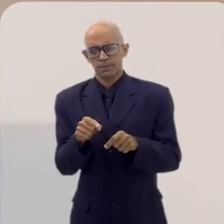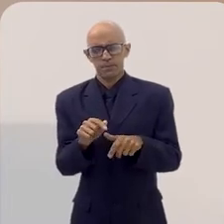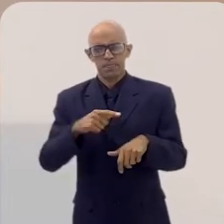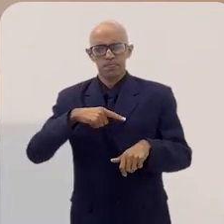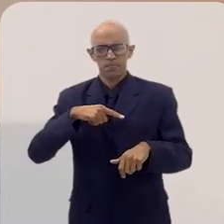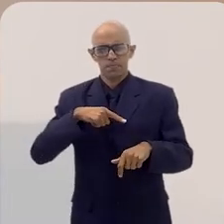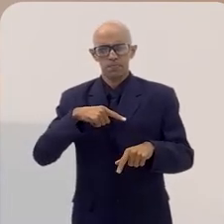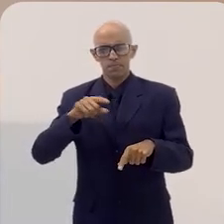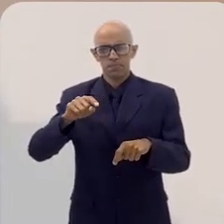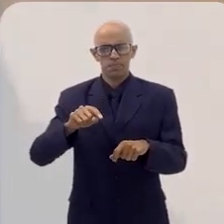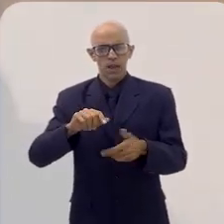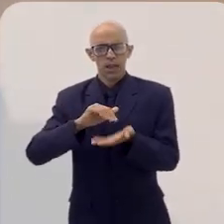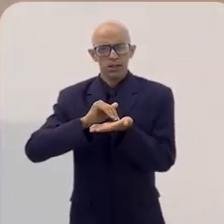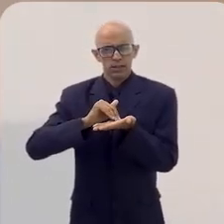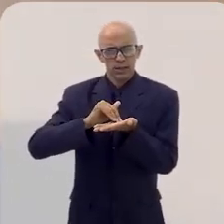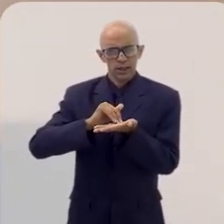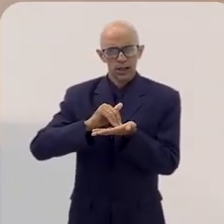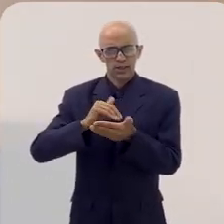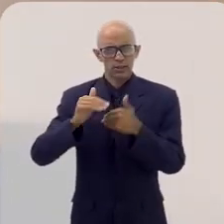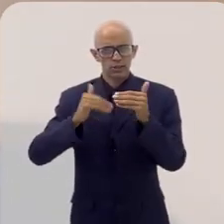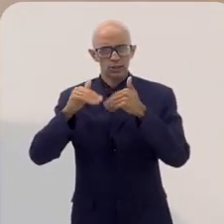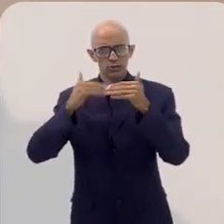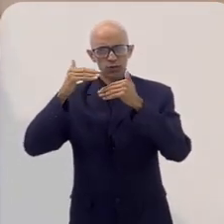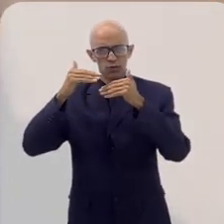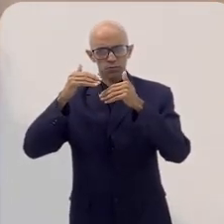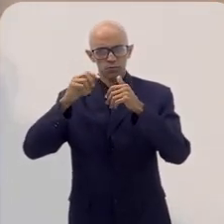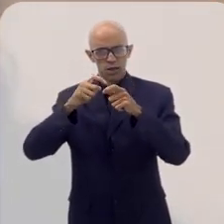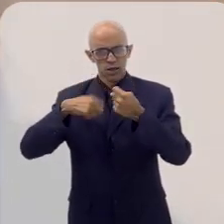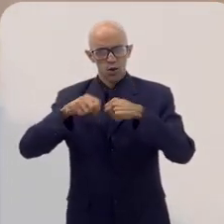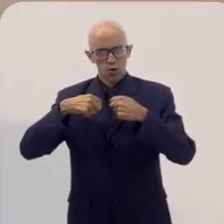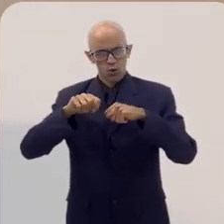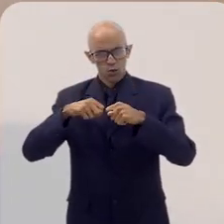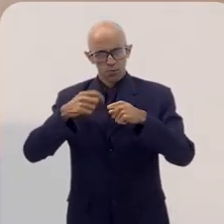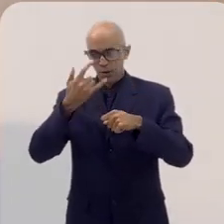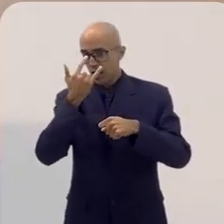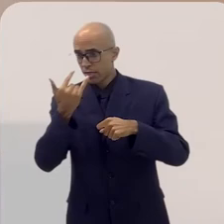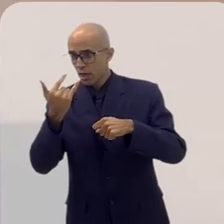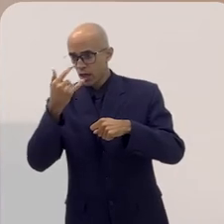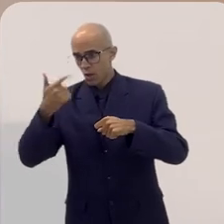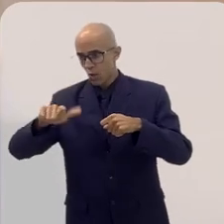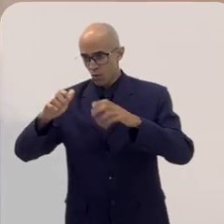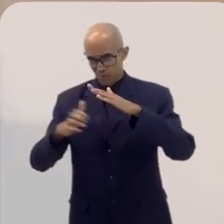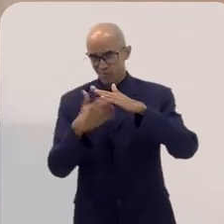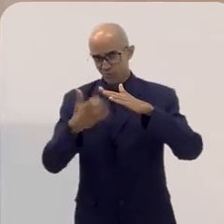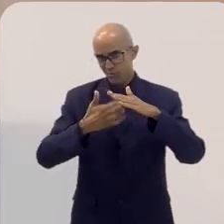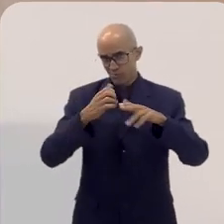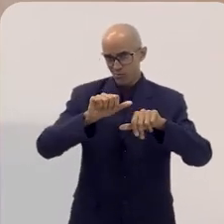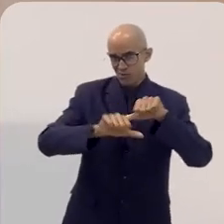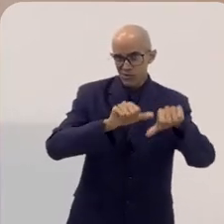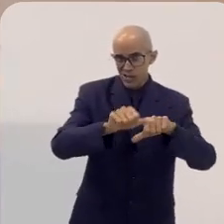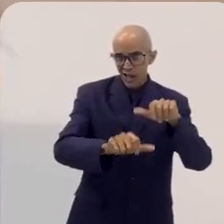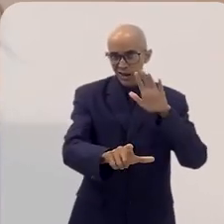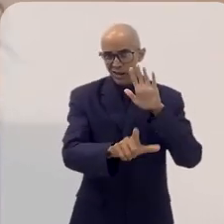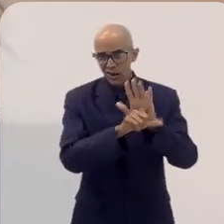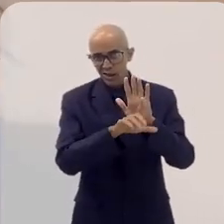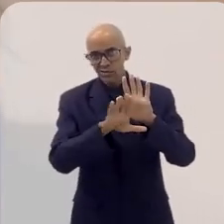Eu percebo um movimento muito grande da Secretaria de Desenvolvimento Econômico para atrair novas empresas, para mudar